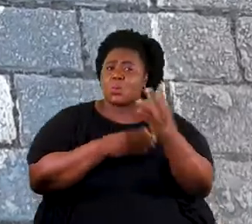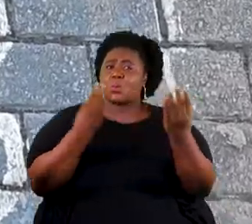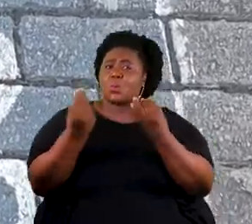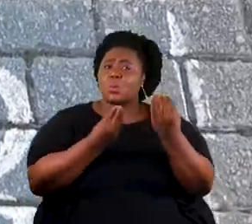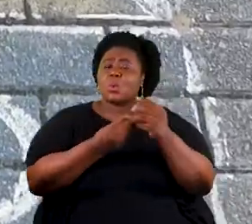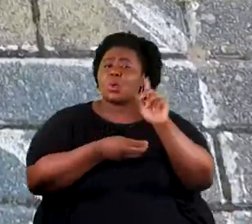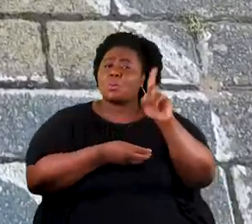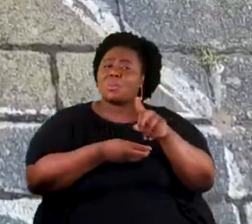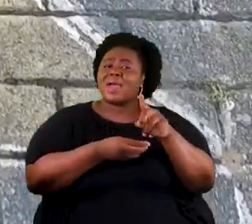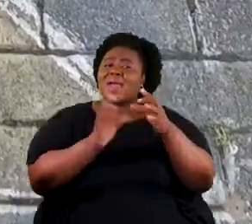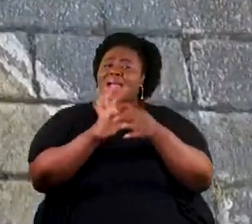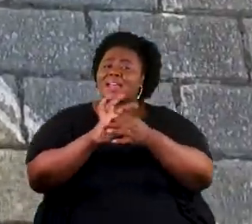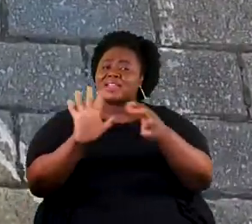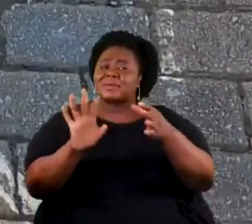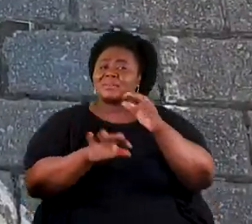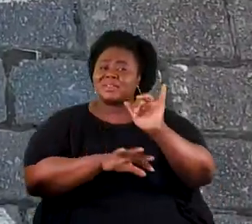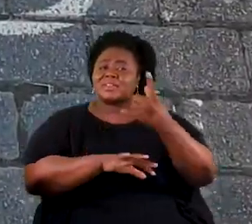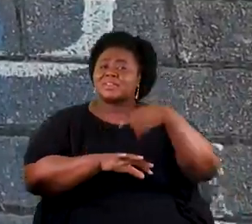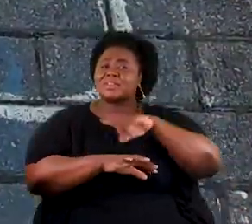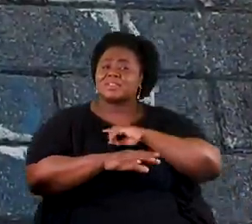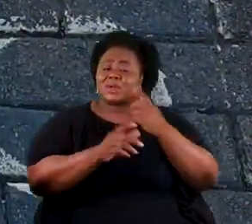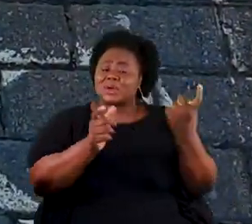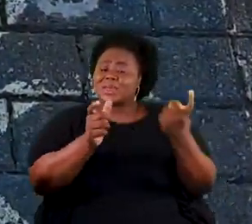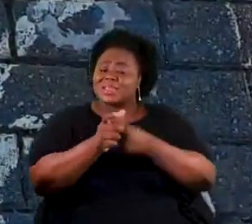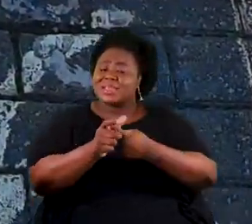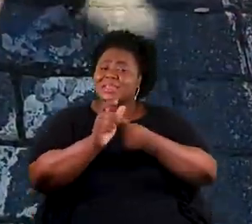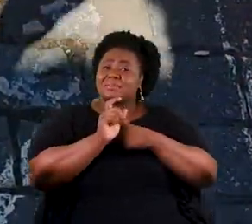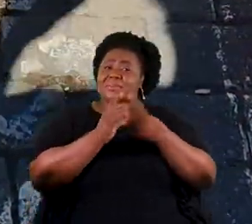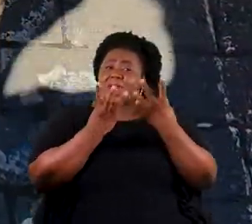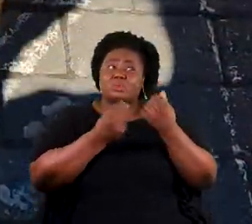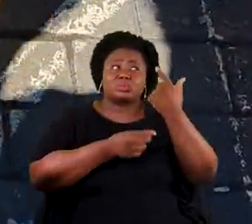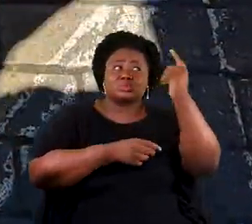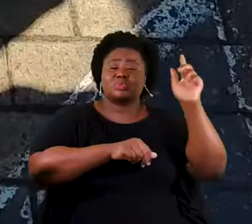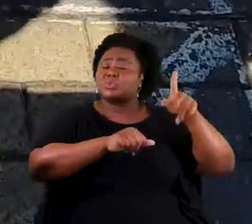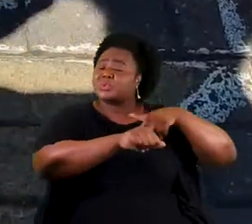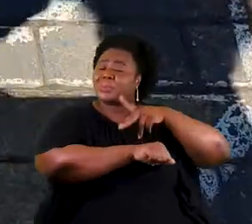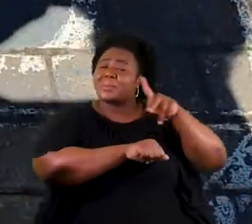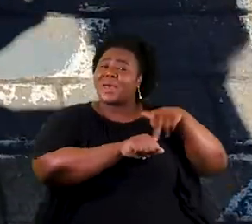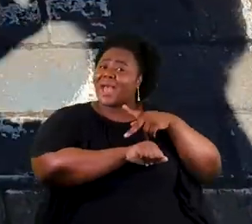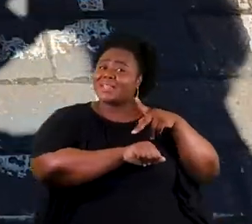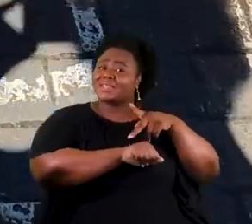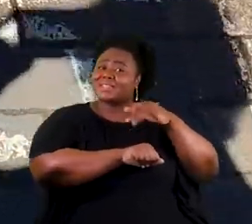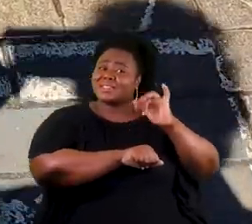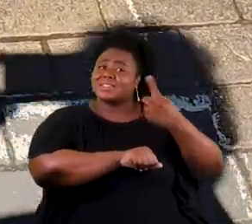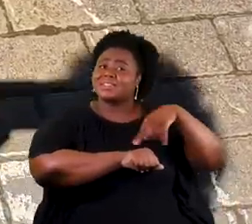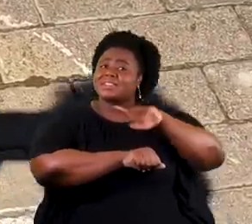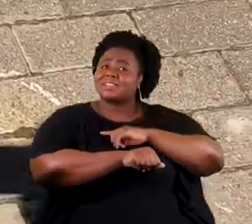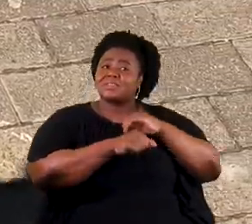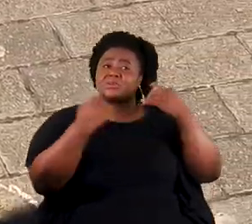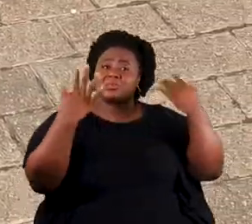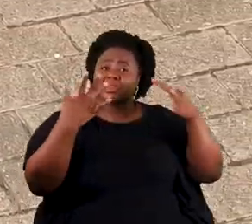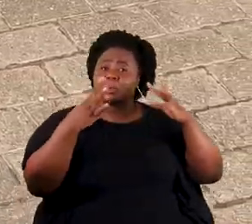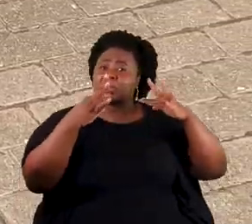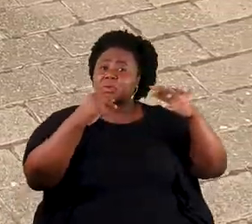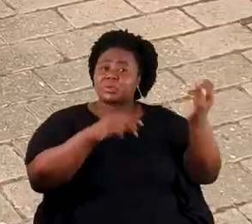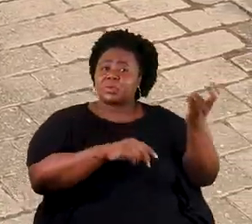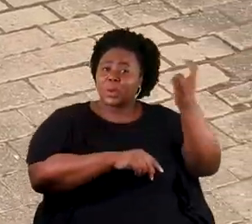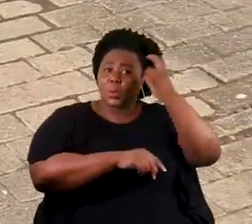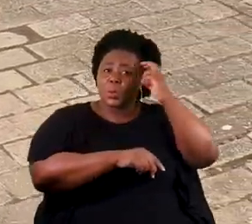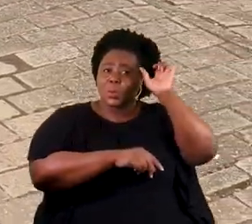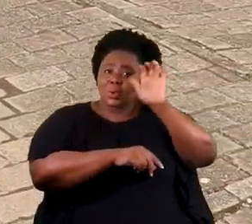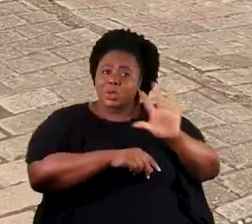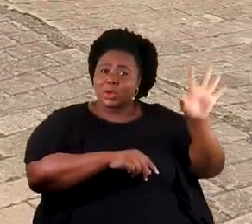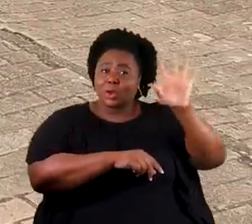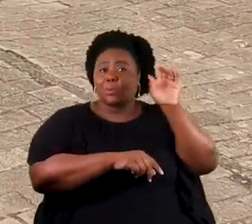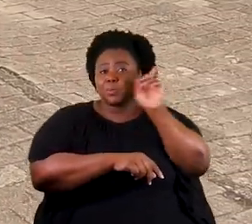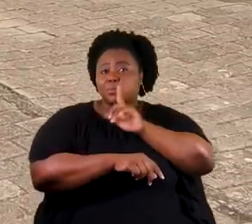podemos ser independentes se ainda dependemos tanto de outros países? Se ainda aplaudimos toda a cultura europeia